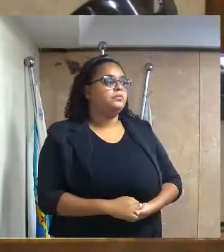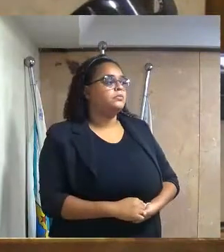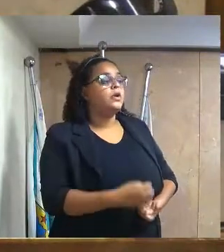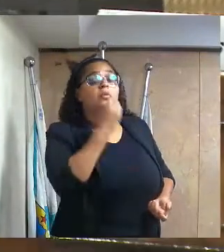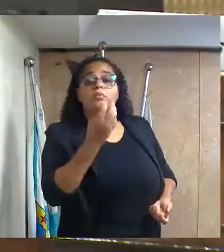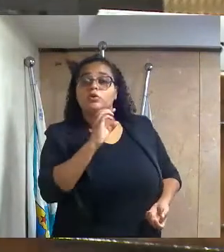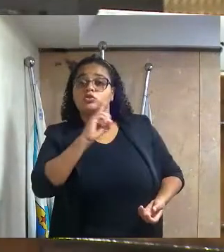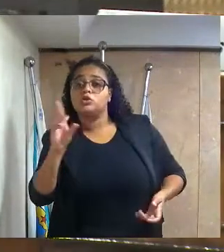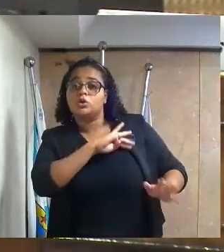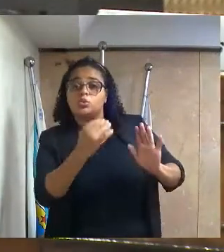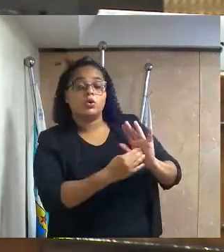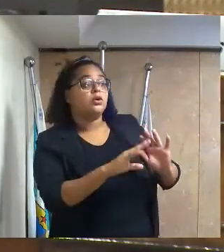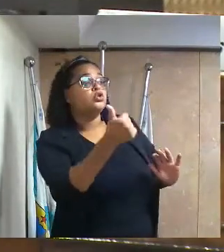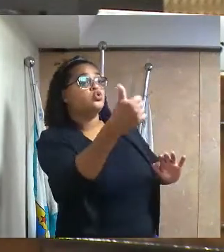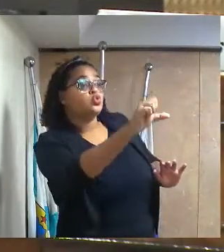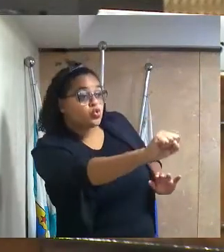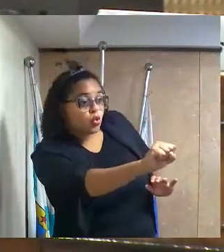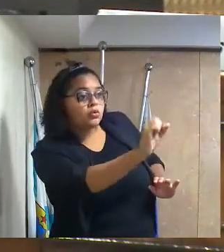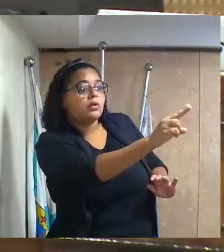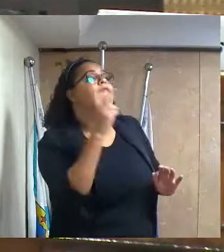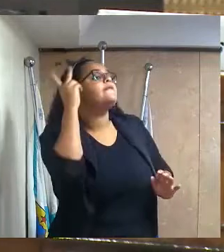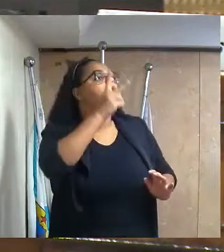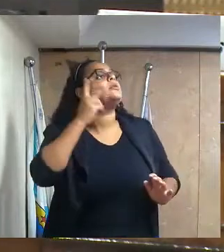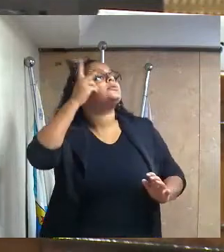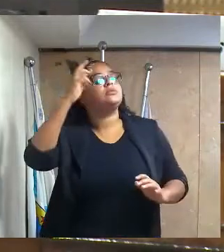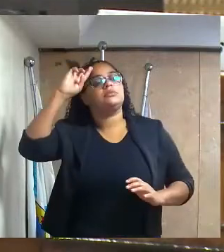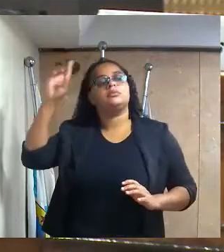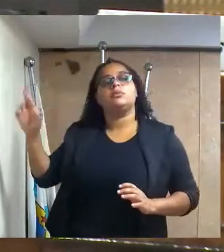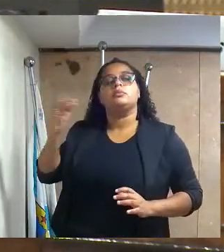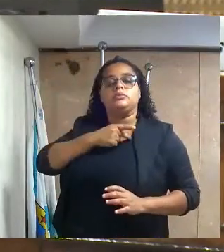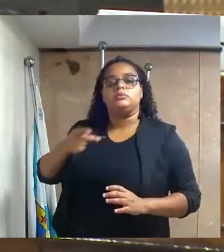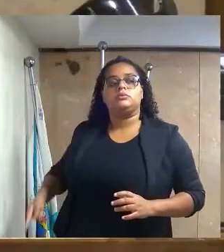Bom dia a todos. Dezoito vereadores presentes, senhor presidente.